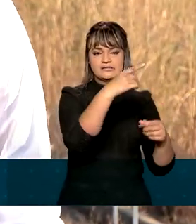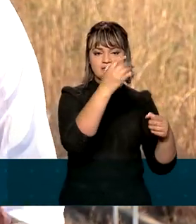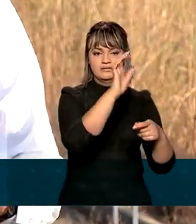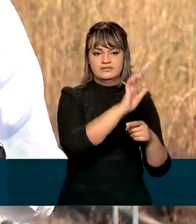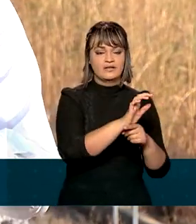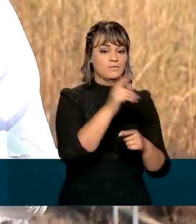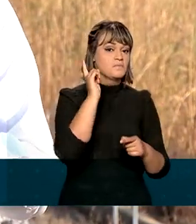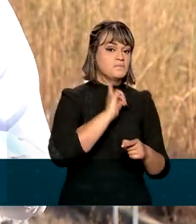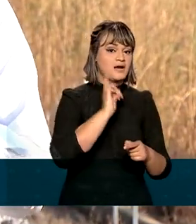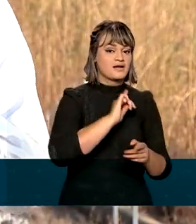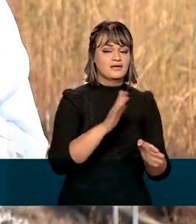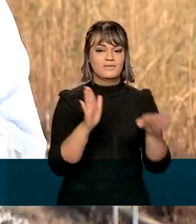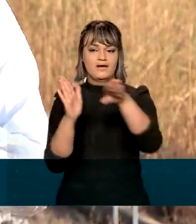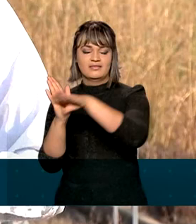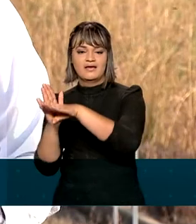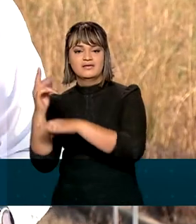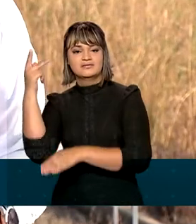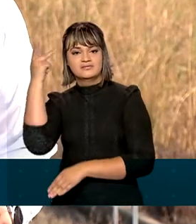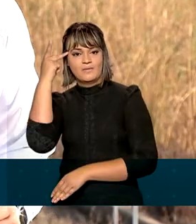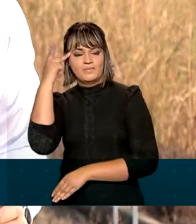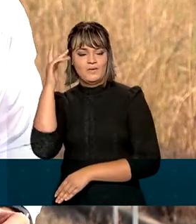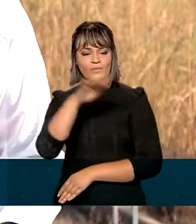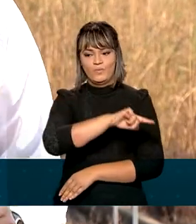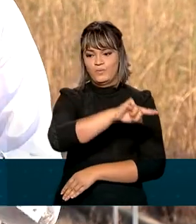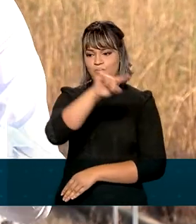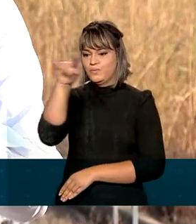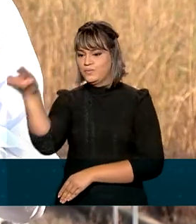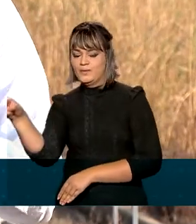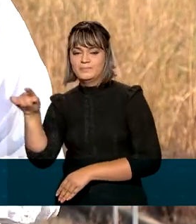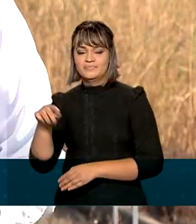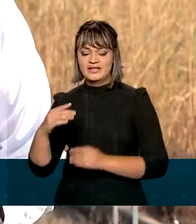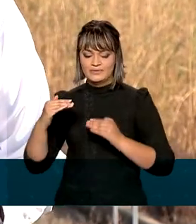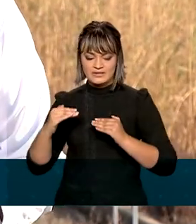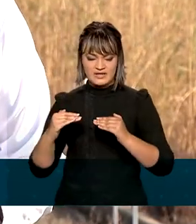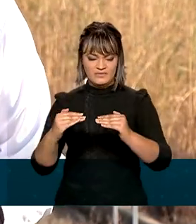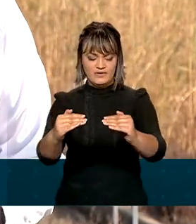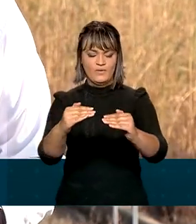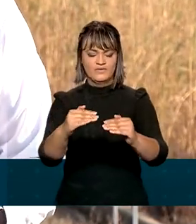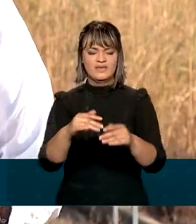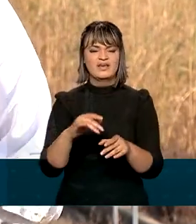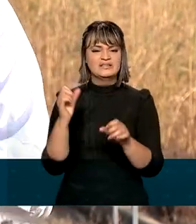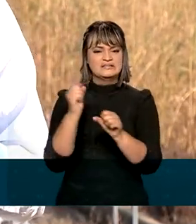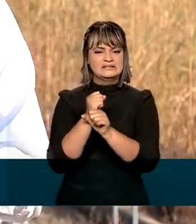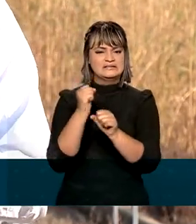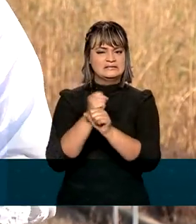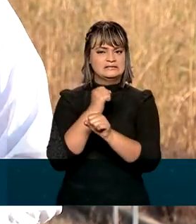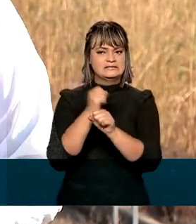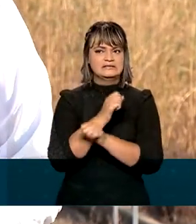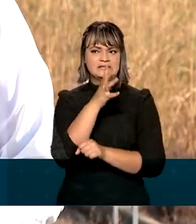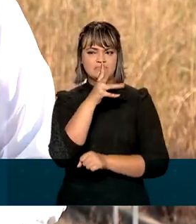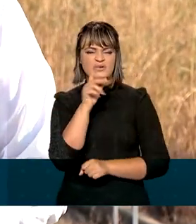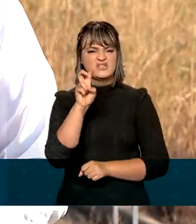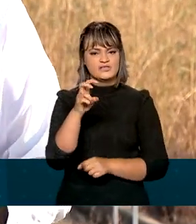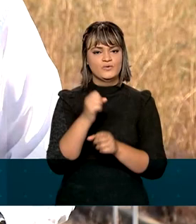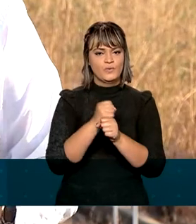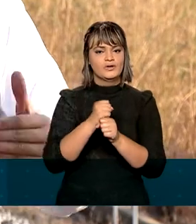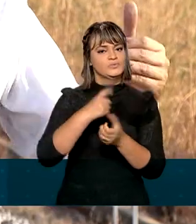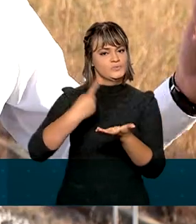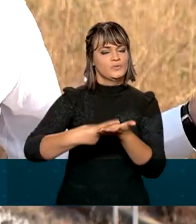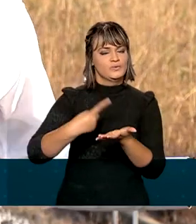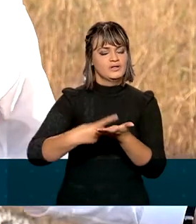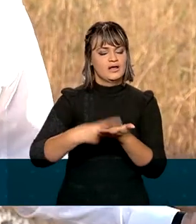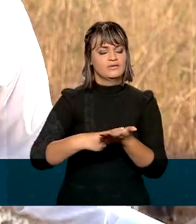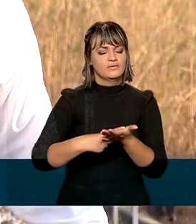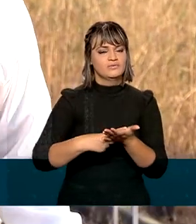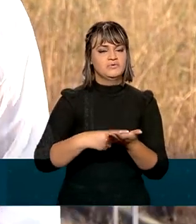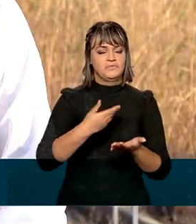ao porto de Santos, em São Paulo. Ao todo, a ferrovia tem cinco anos para ficar pronta pelo contrato firmado entre